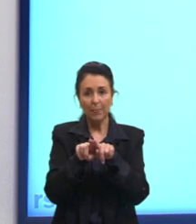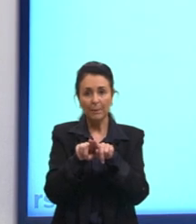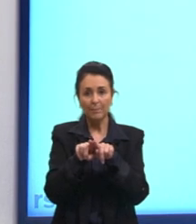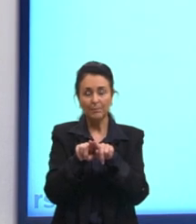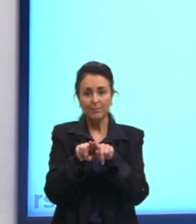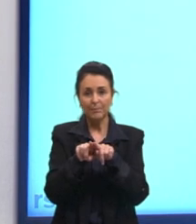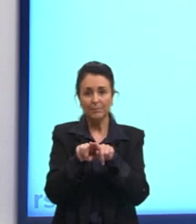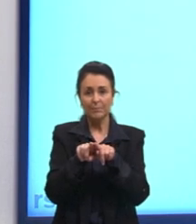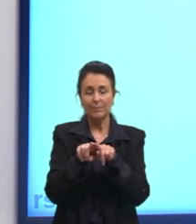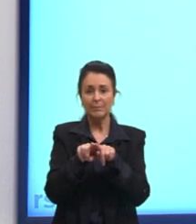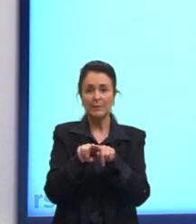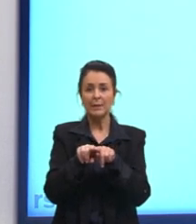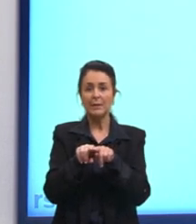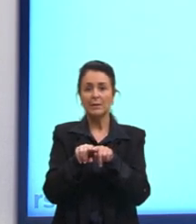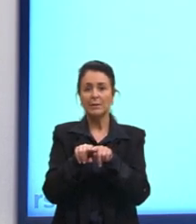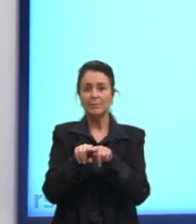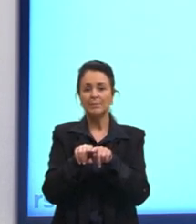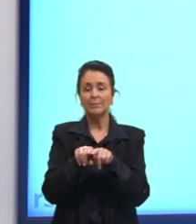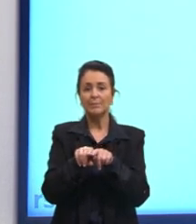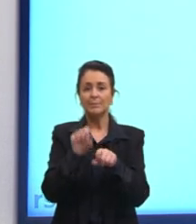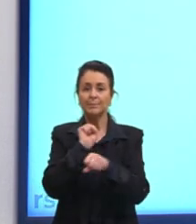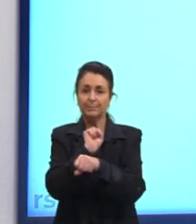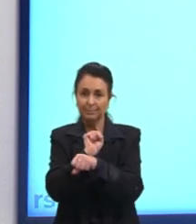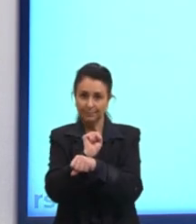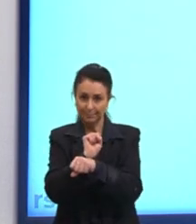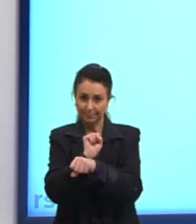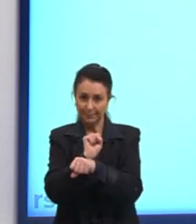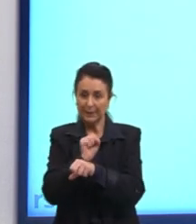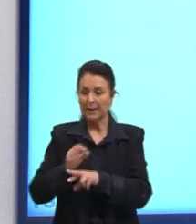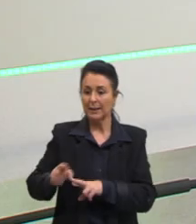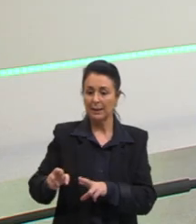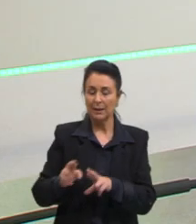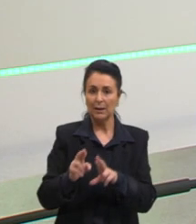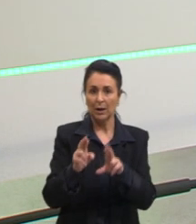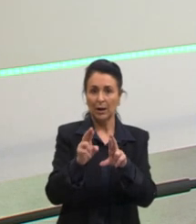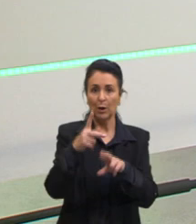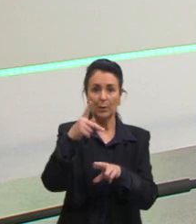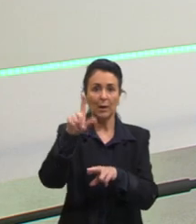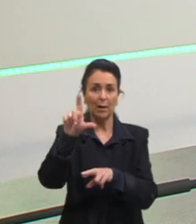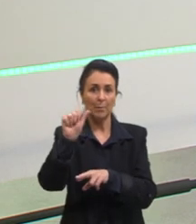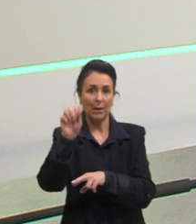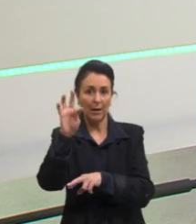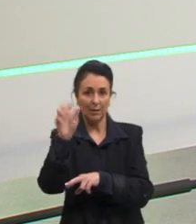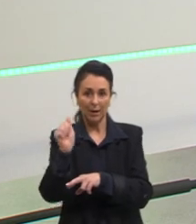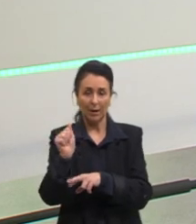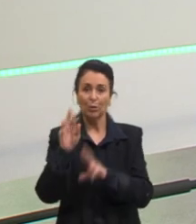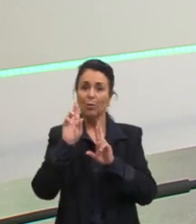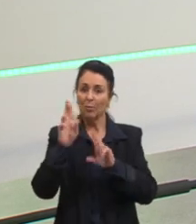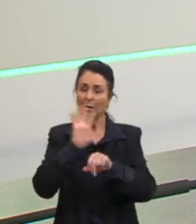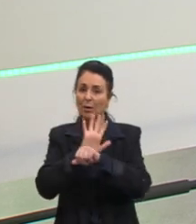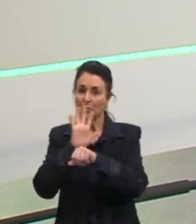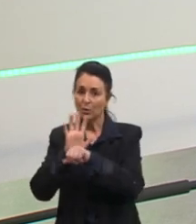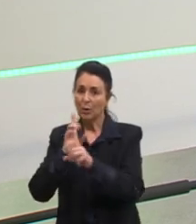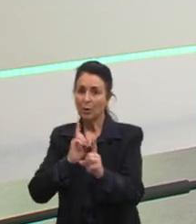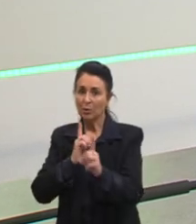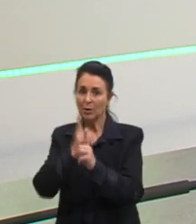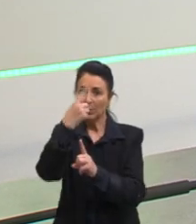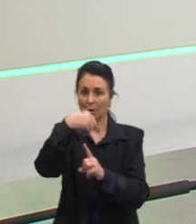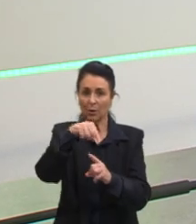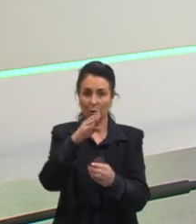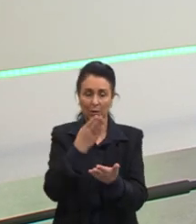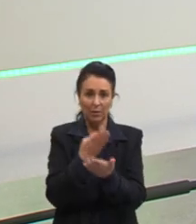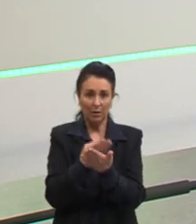sem play alargamente las regiones del río de plata. Espero que tenha contribuído com vocês. Nos encontramos na próxima